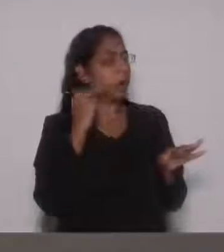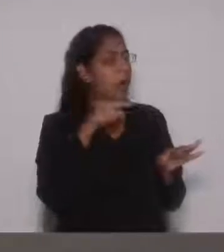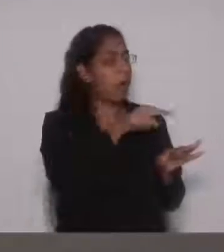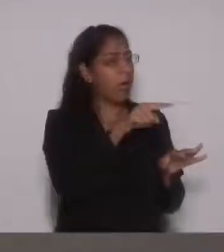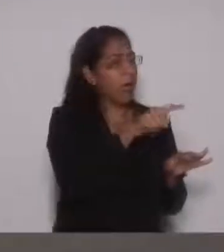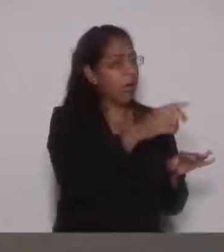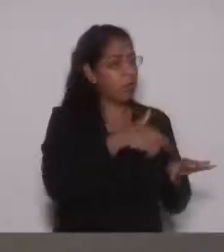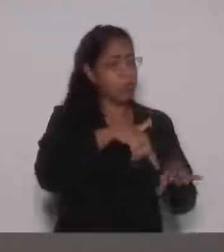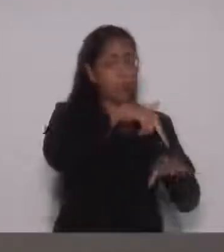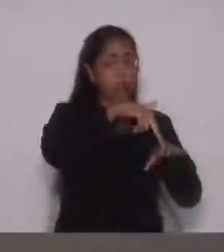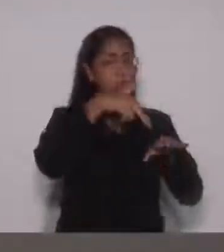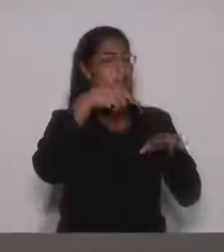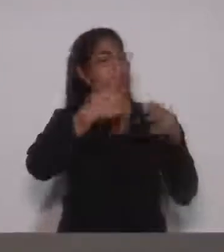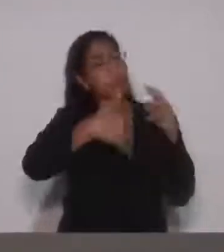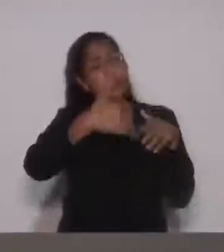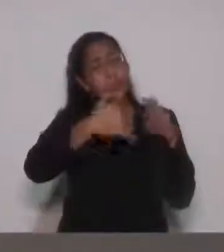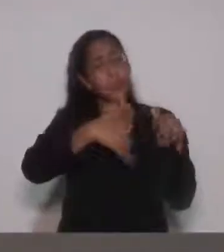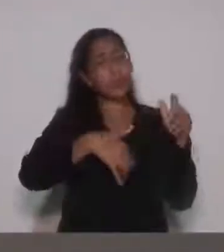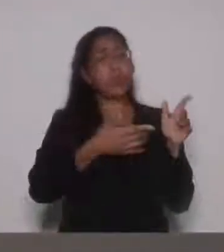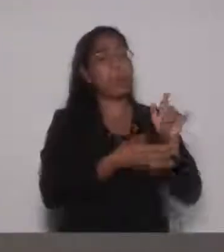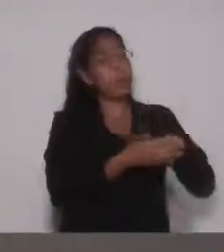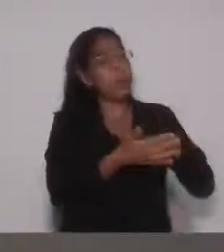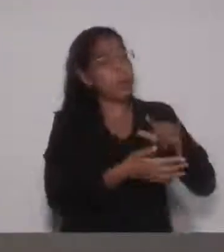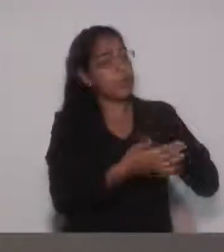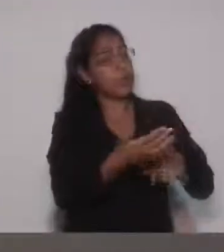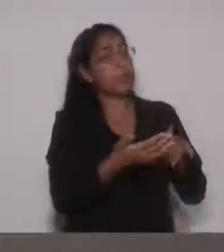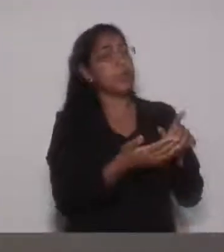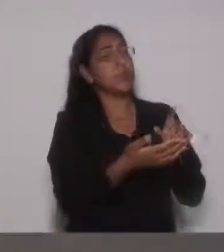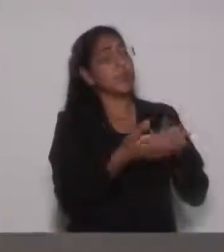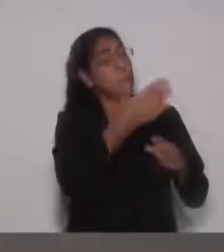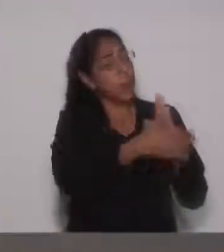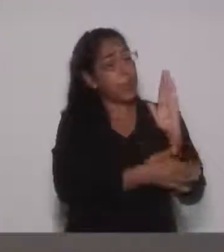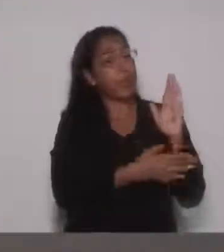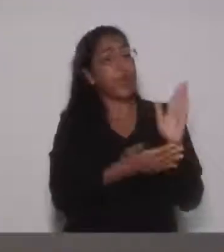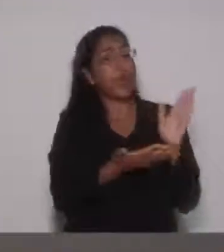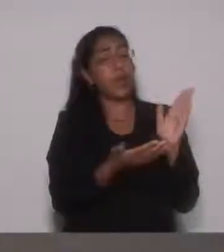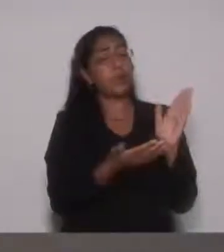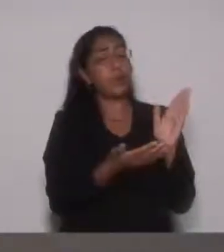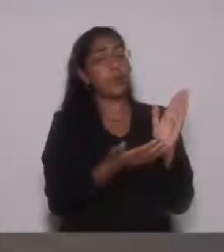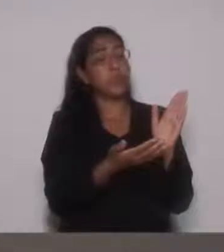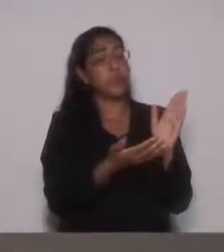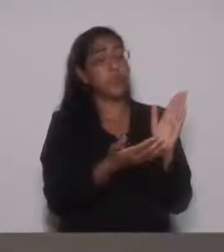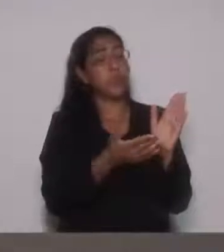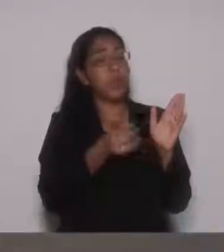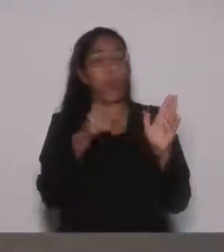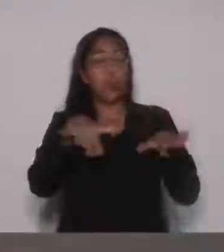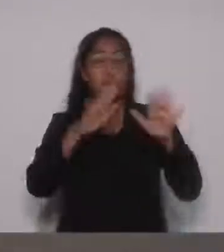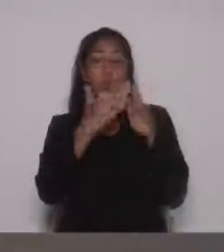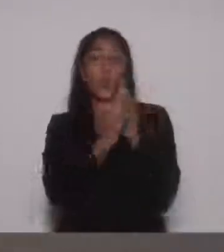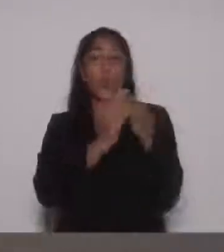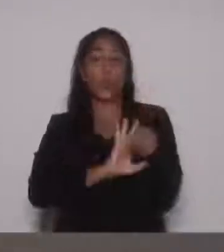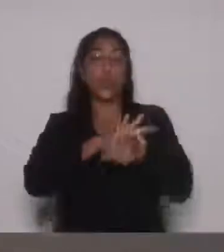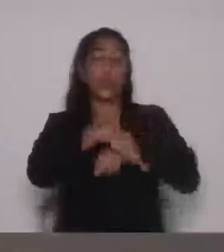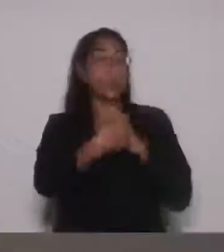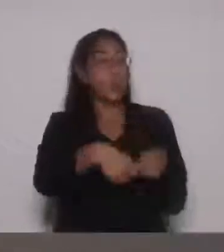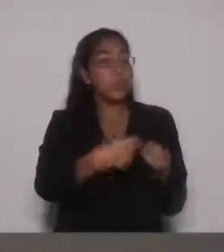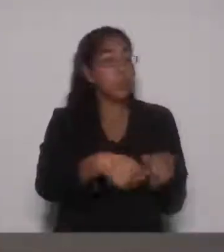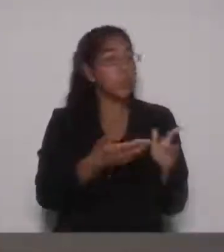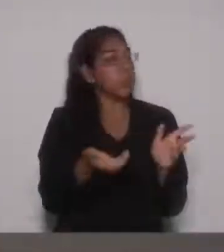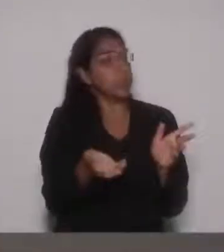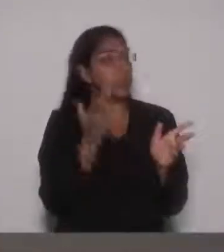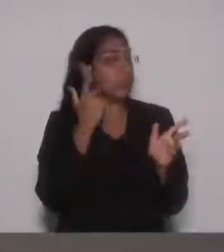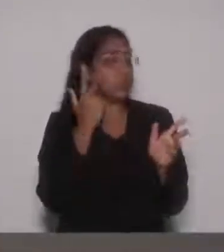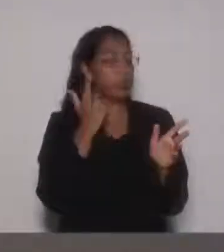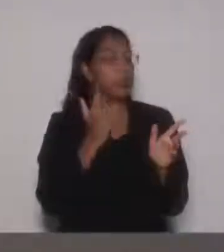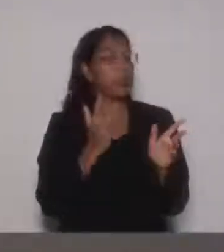que tinha aprovado em relação à segurança na escola. Até a